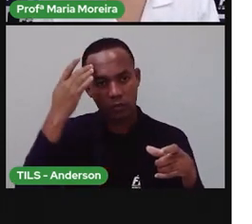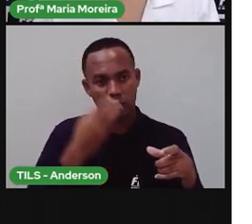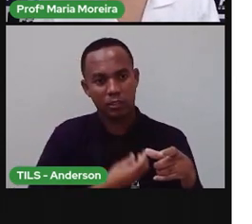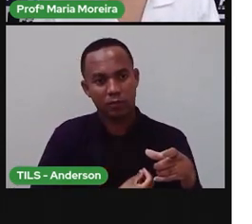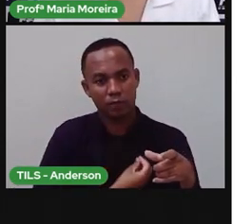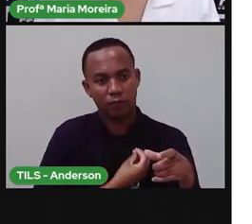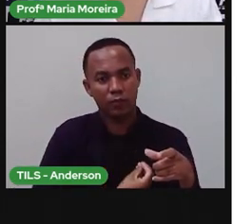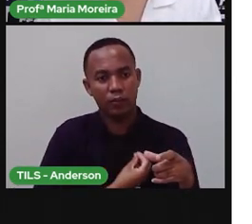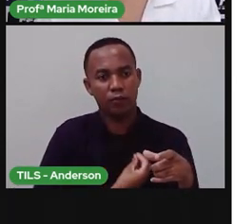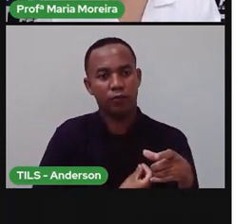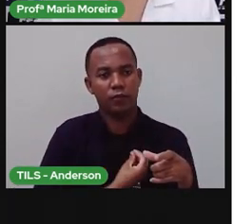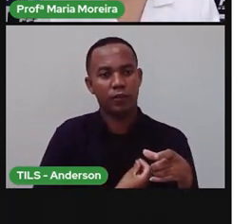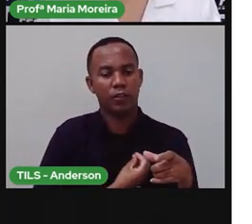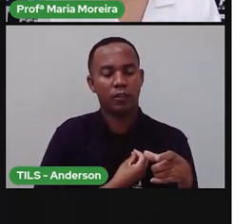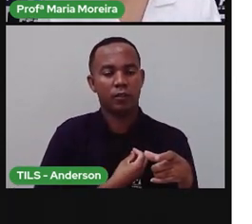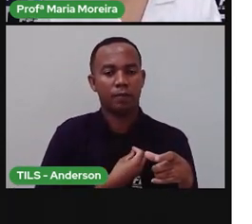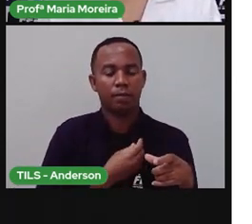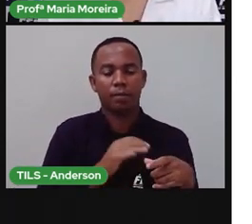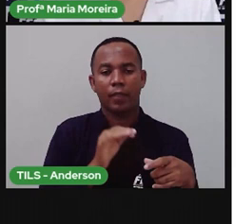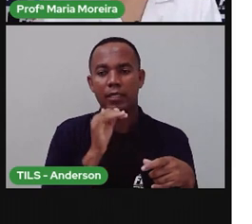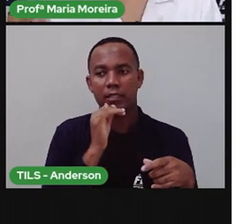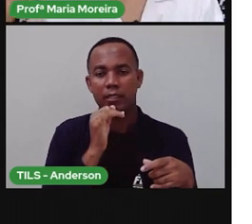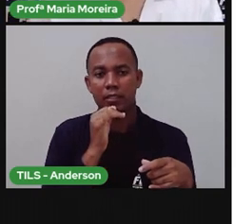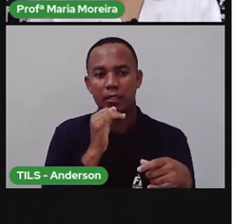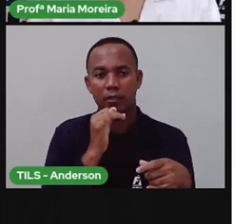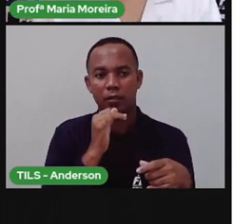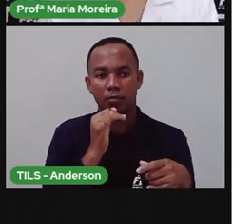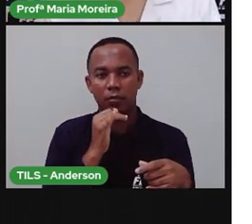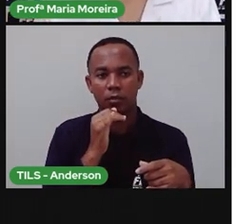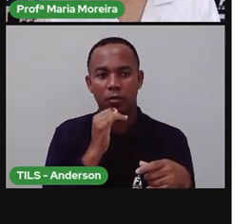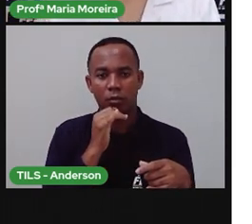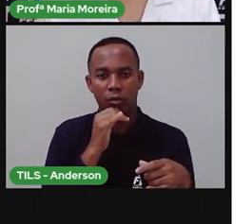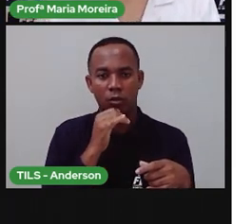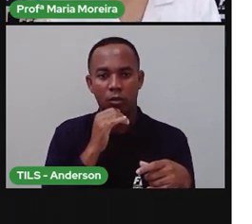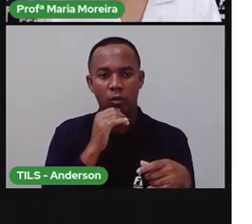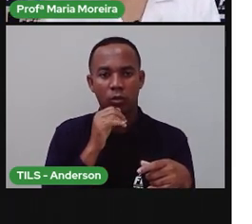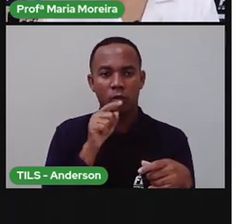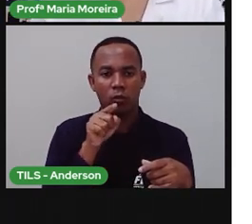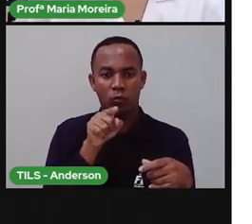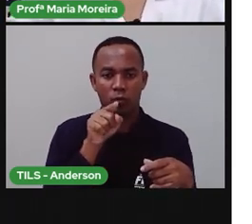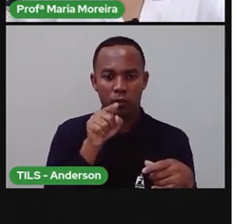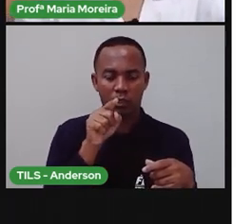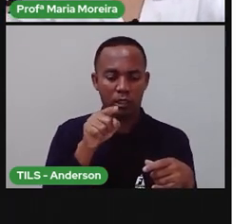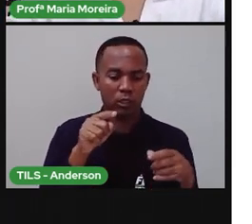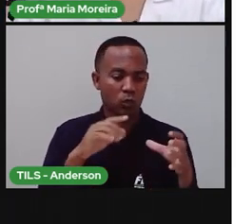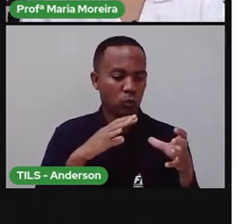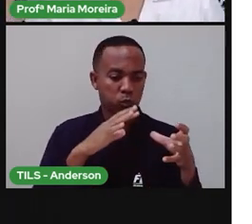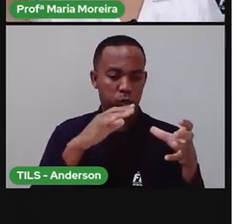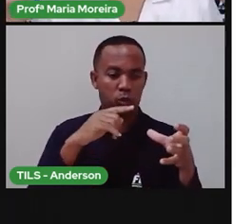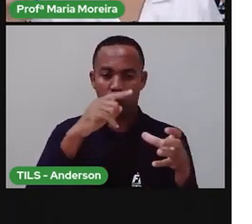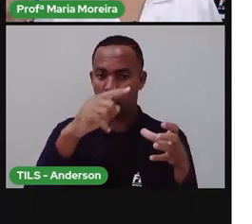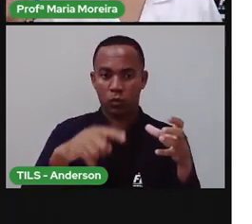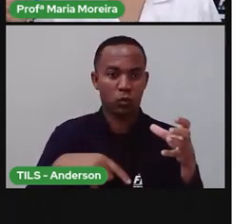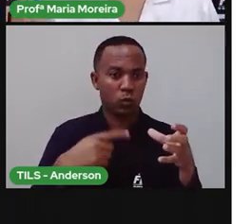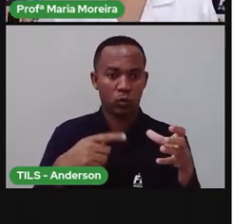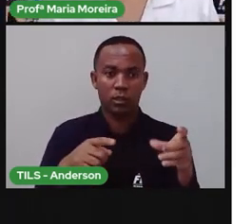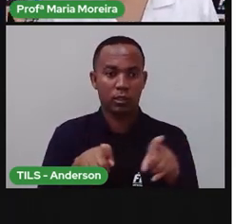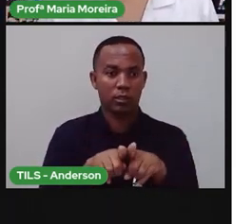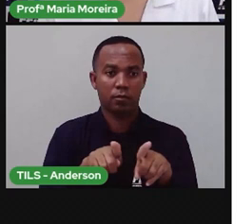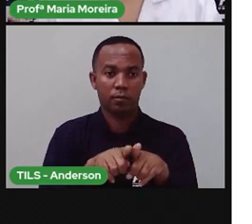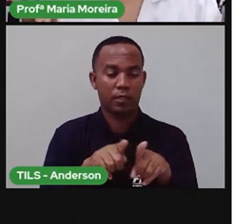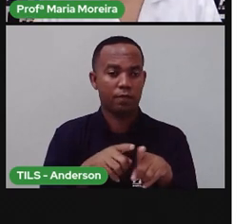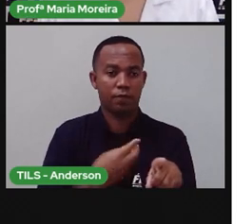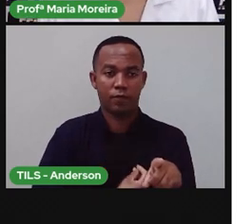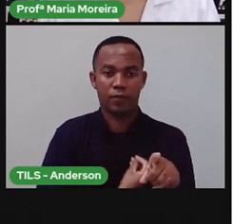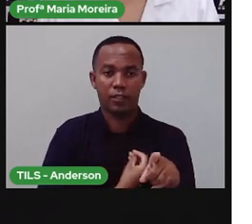Vivem, né? O habitado por ele. Então, por exemplo, faz parte da biosfera todo esse ambiente que a prota aqui agora. Faz parte da